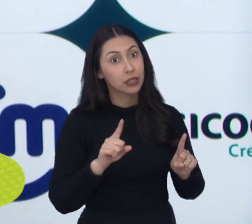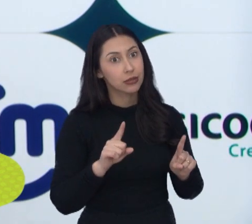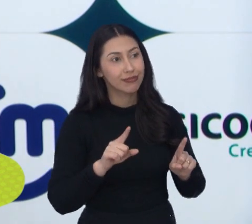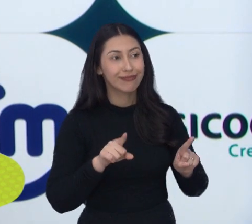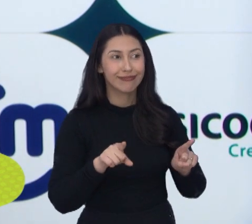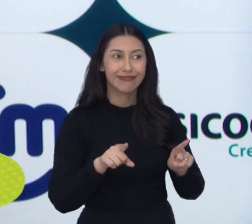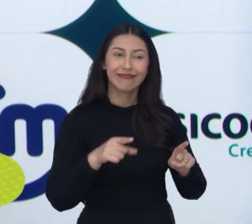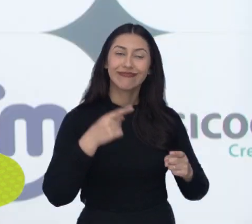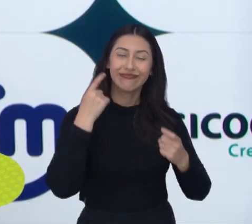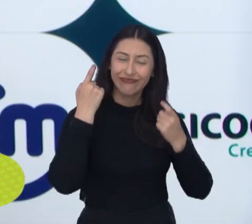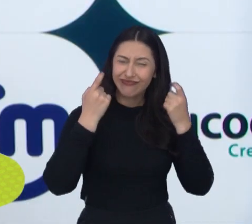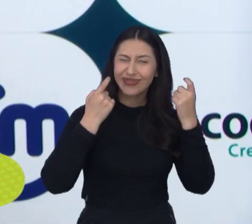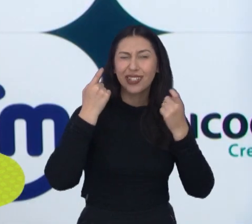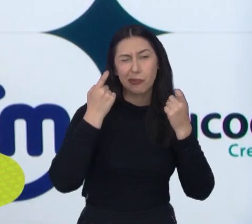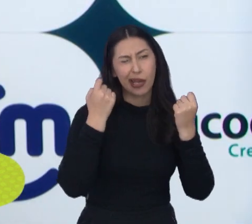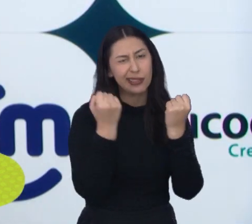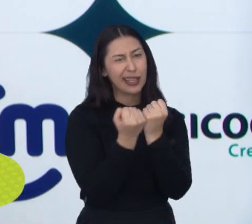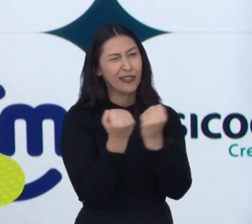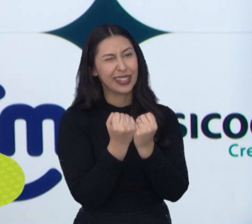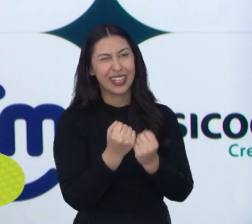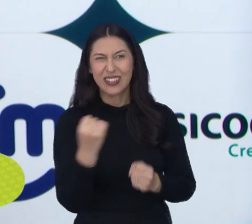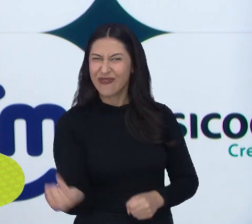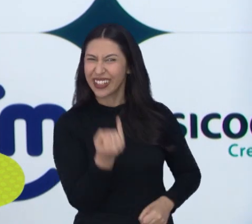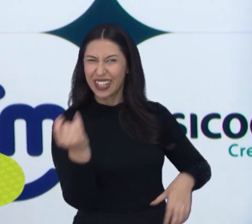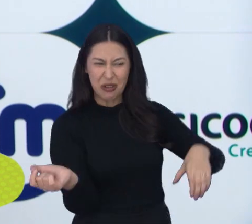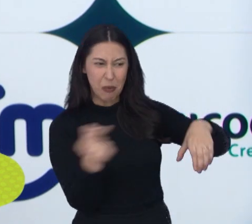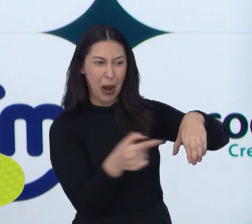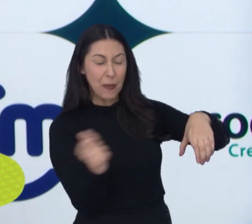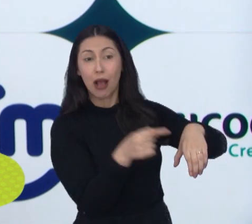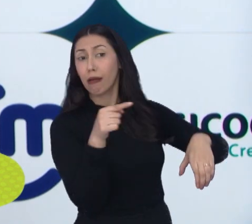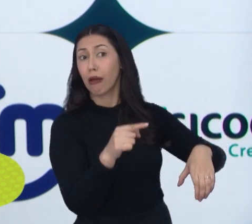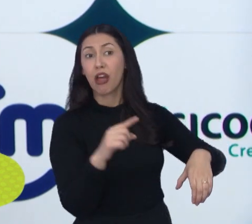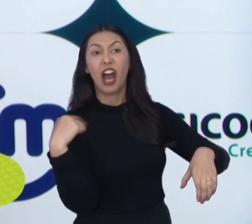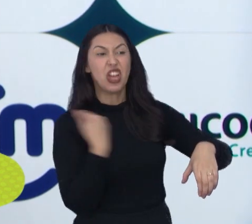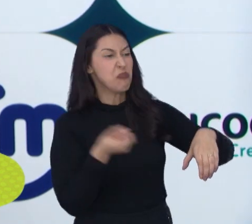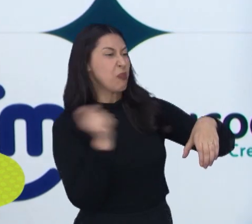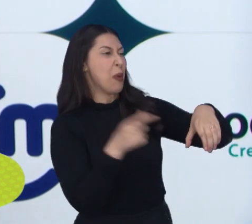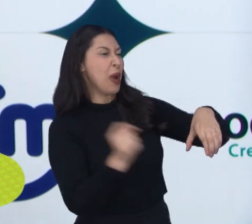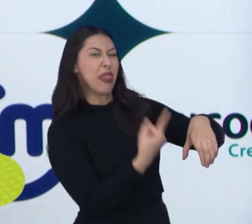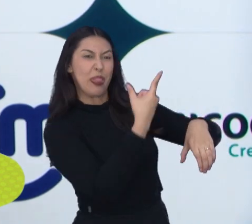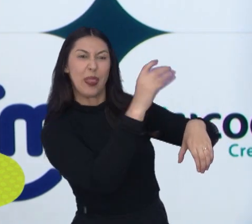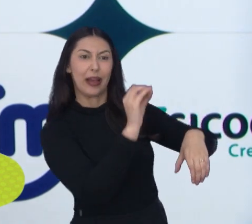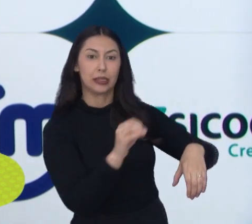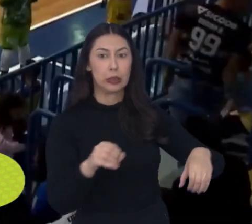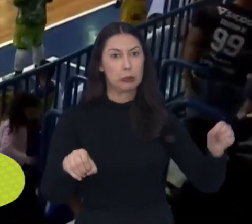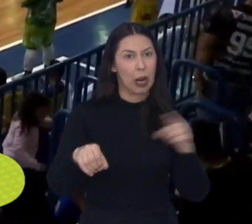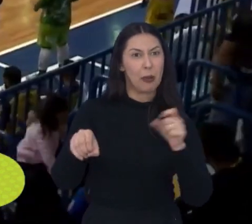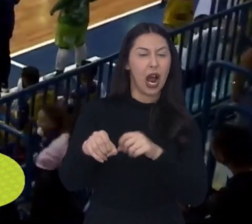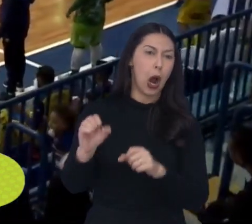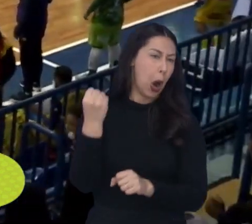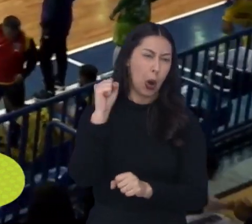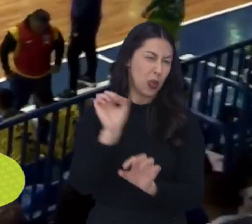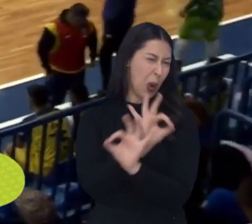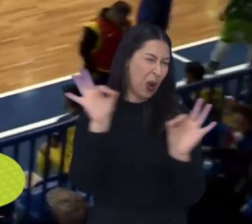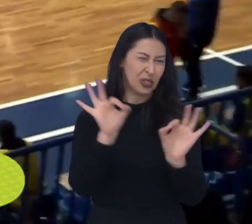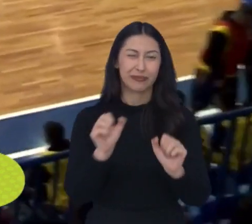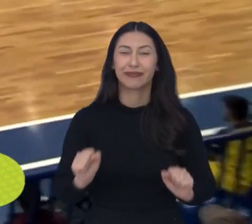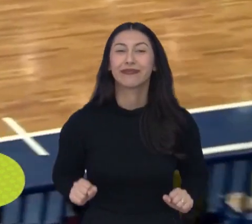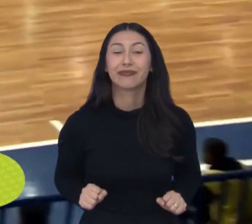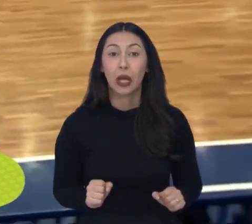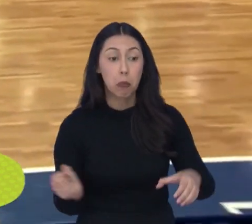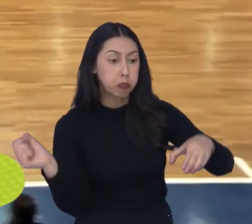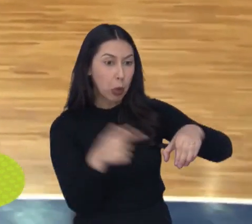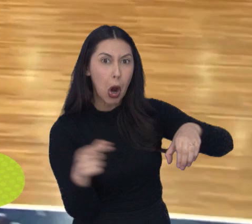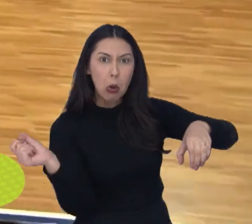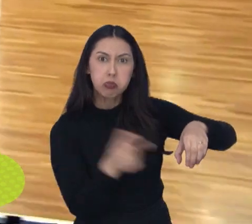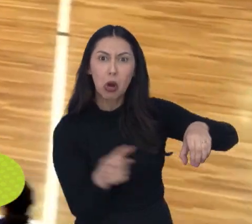preocupação também da defesa. É importante fazer gol. Se a gente fizer 10 e tomar 8, a gente está tudo bem, está tudo certo. O ataque vai tão bem que